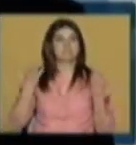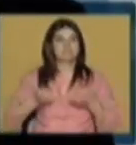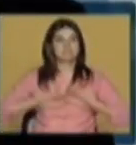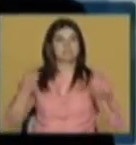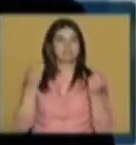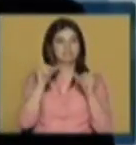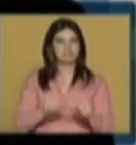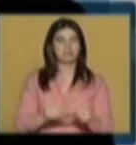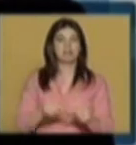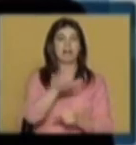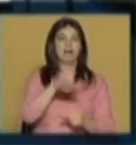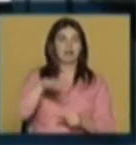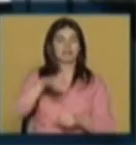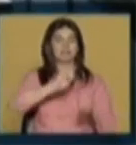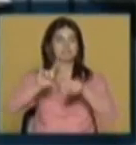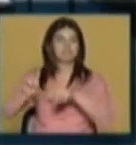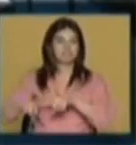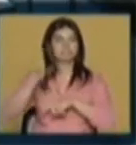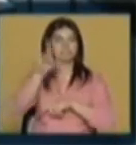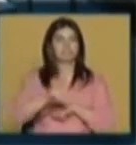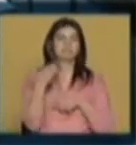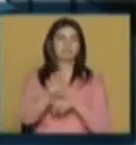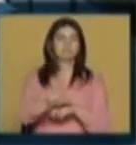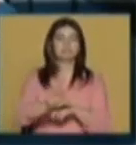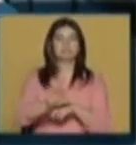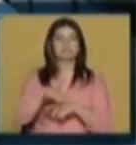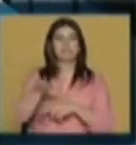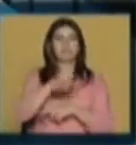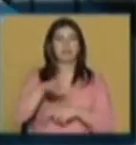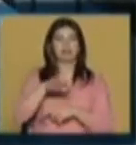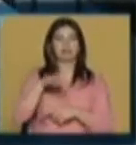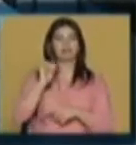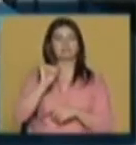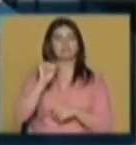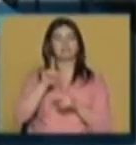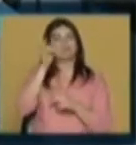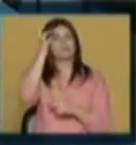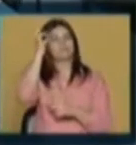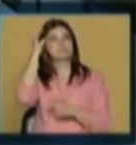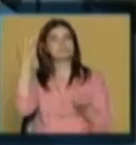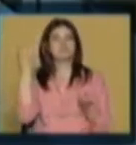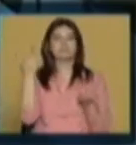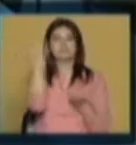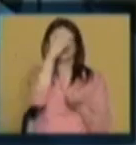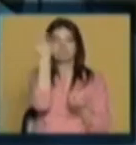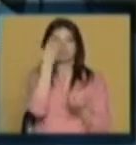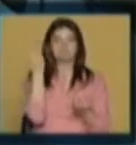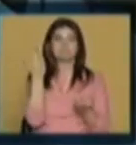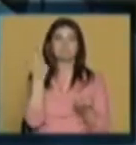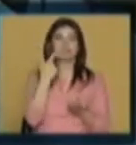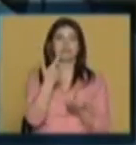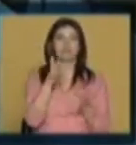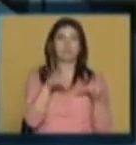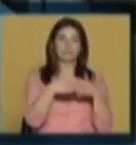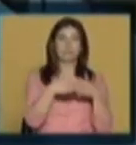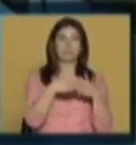mas também outras dimensões que têm a ver com, se quisermos, uma dimensão lúdica, não é? Que normalmente não é bem aceito por uma certa